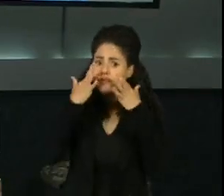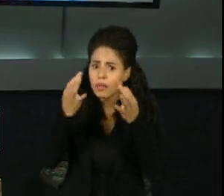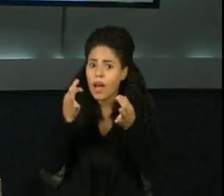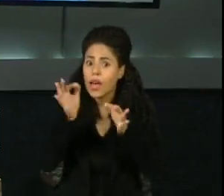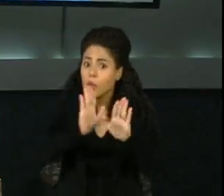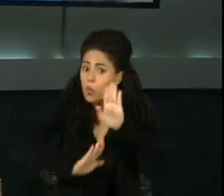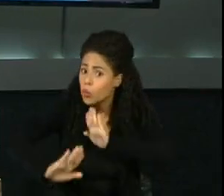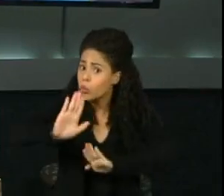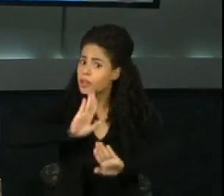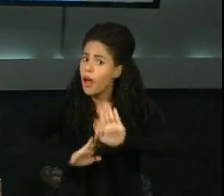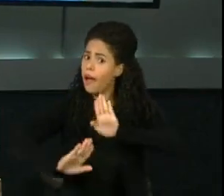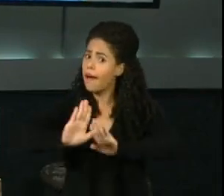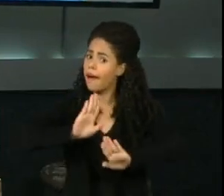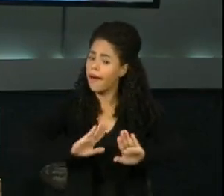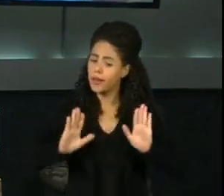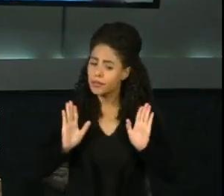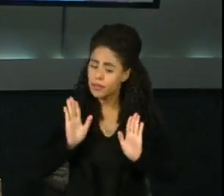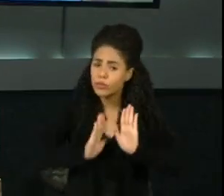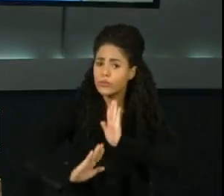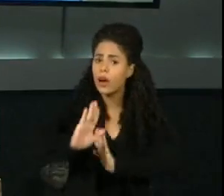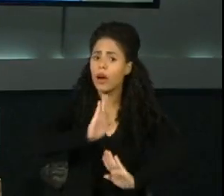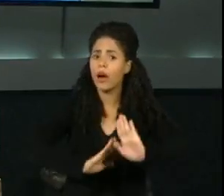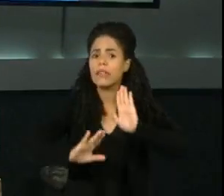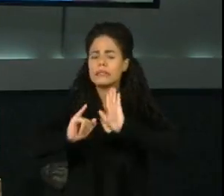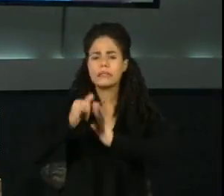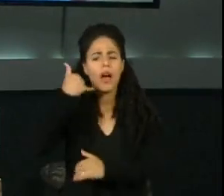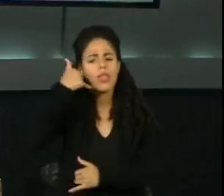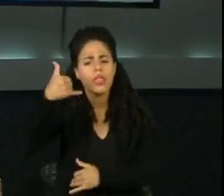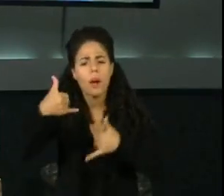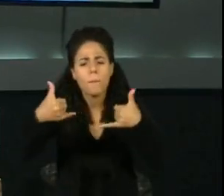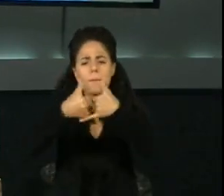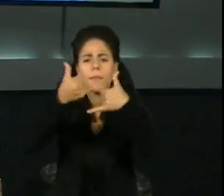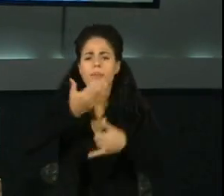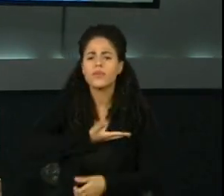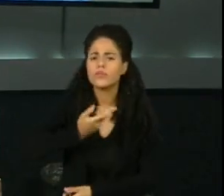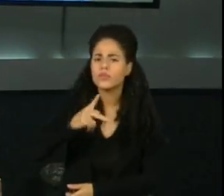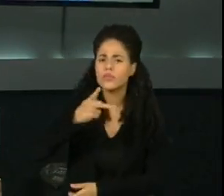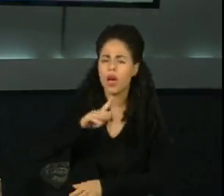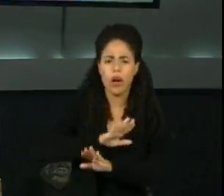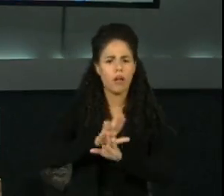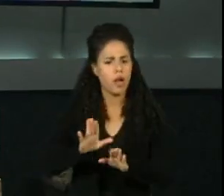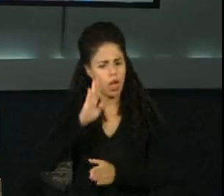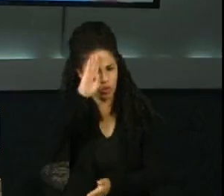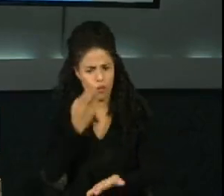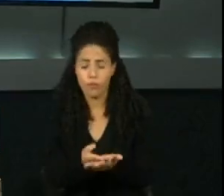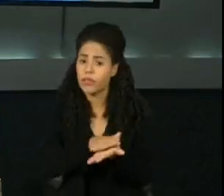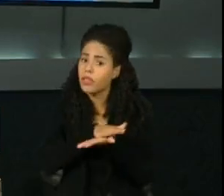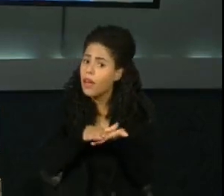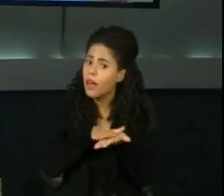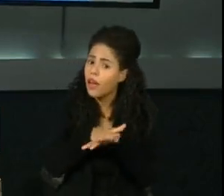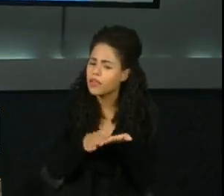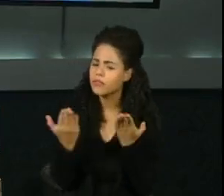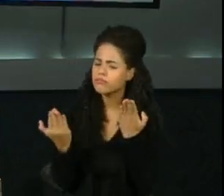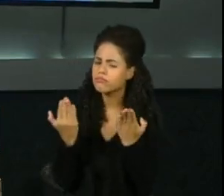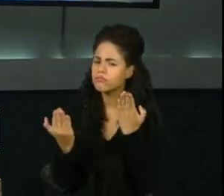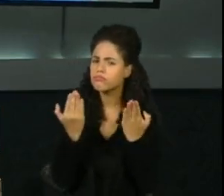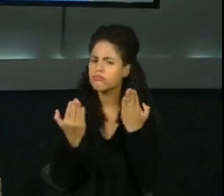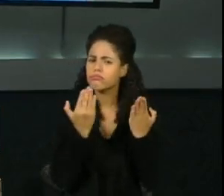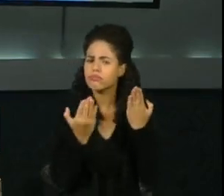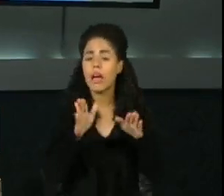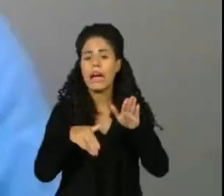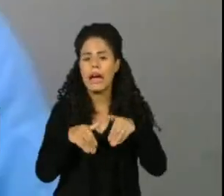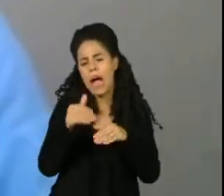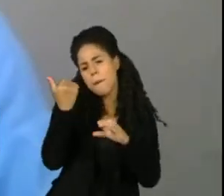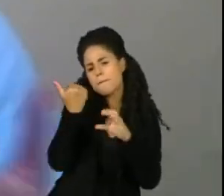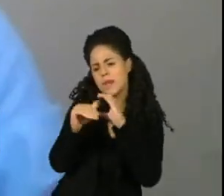com as pessoas que não são os seus contatos, tanto no seu telefone quanto em mídias sociais. Então, nós estamos muito acostumados a usar sistemas de